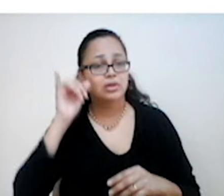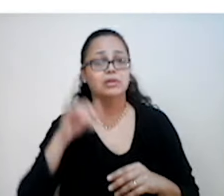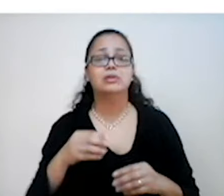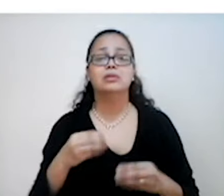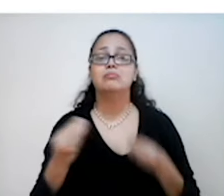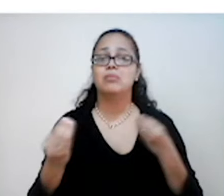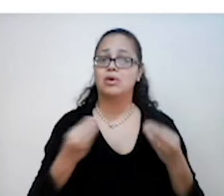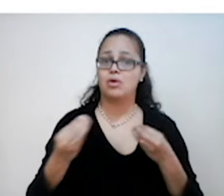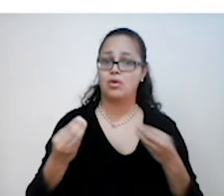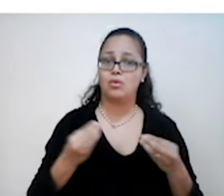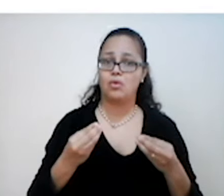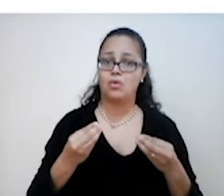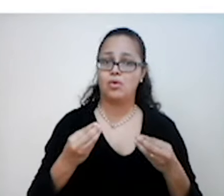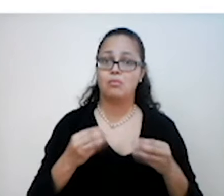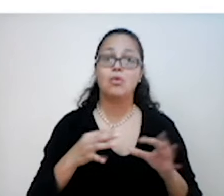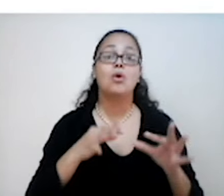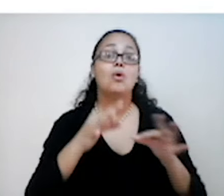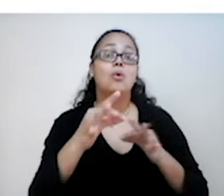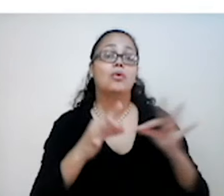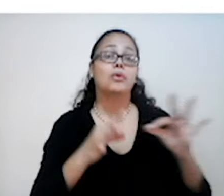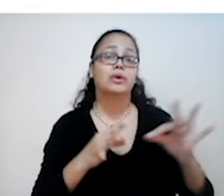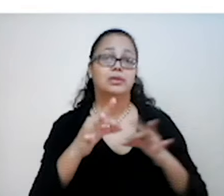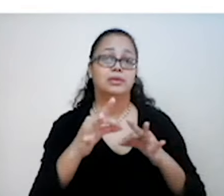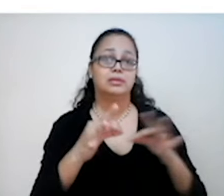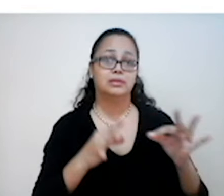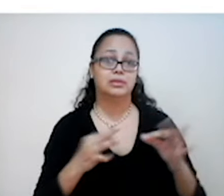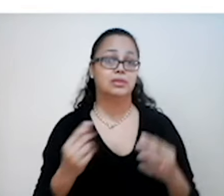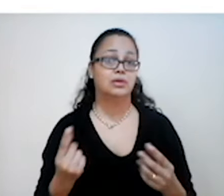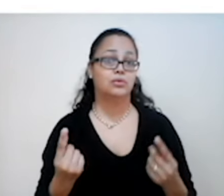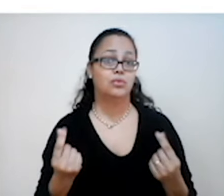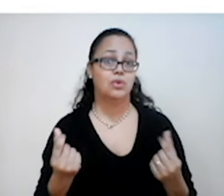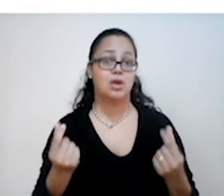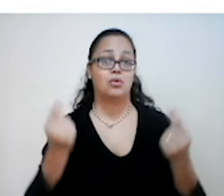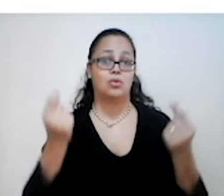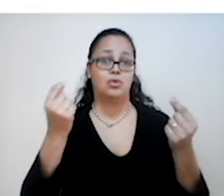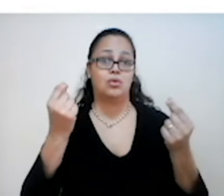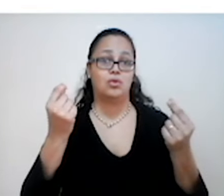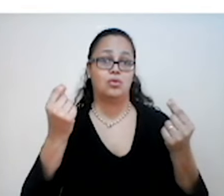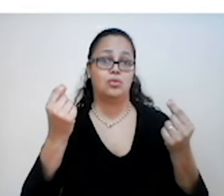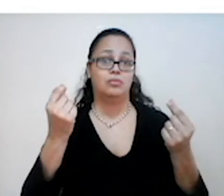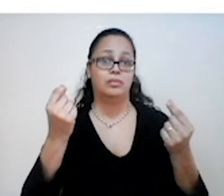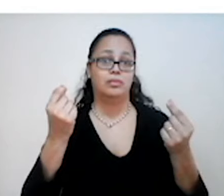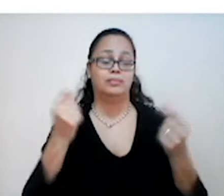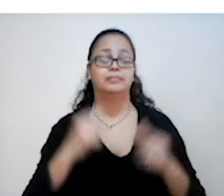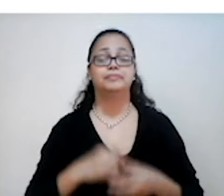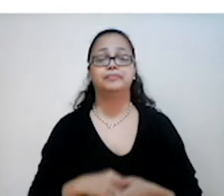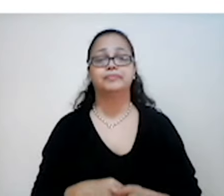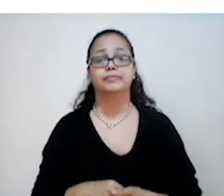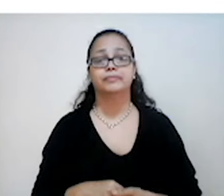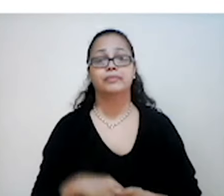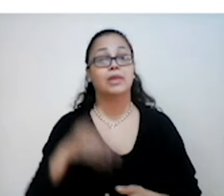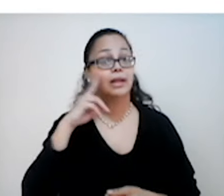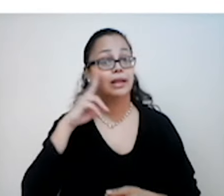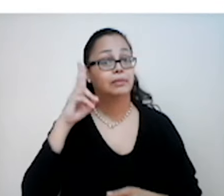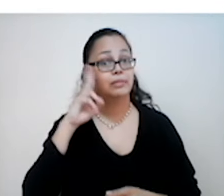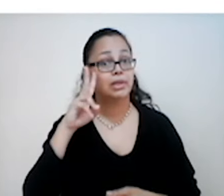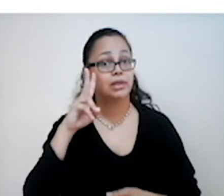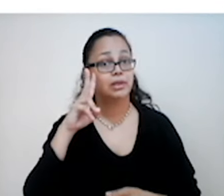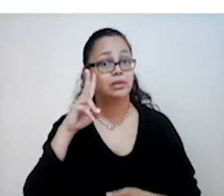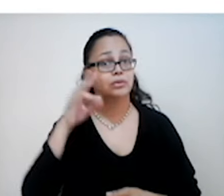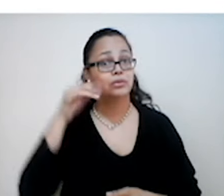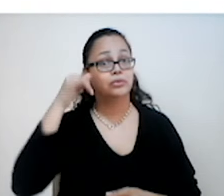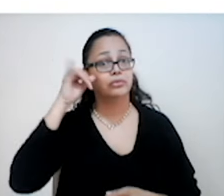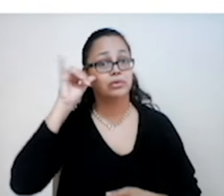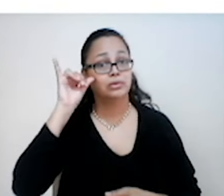organização econômica e social que alcançava a maioria da população europeia. Lembrando,